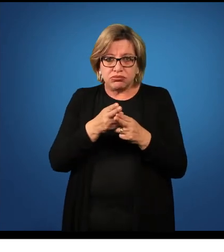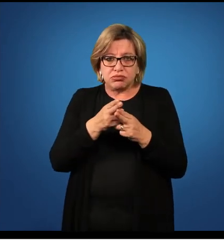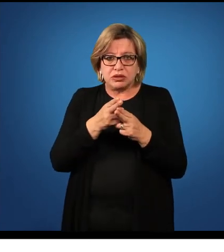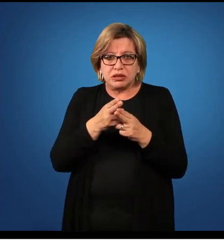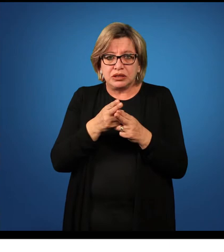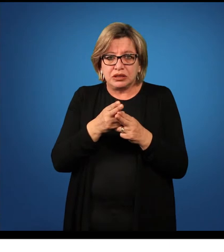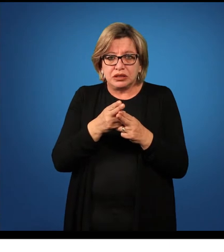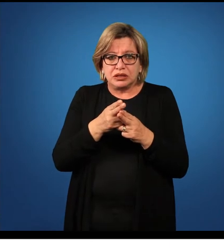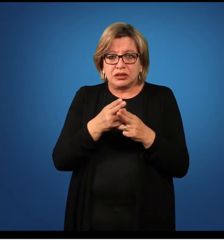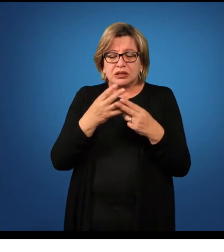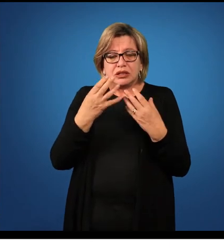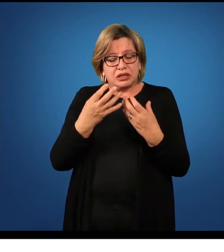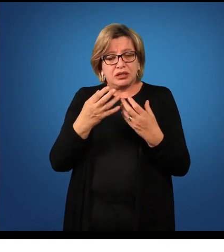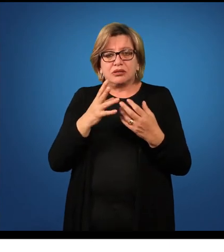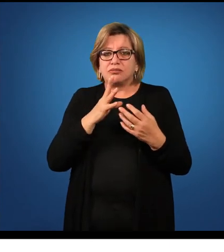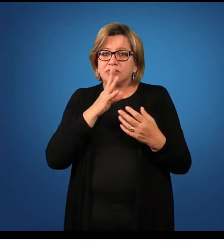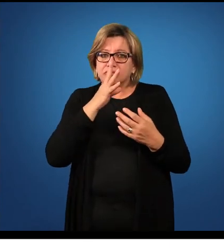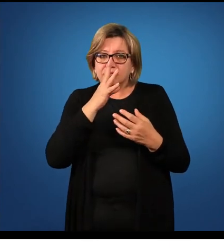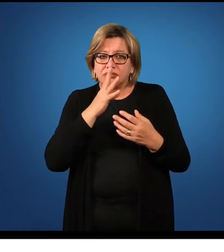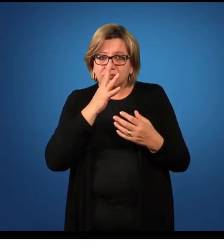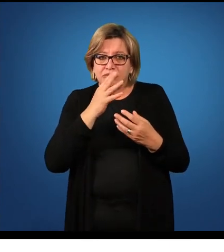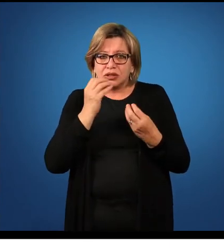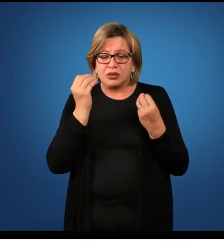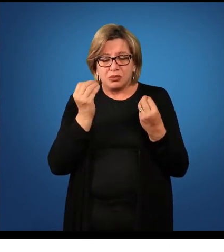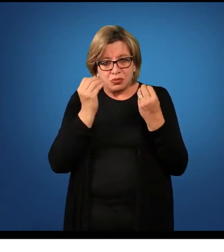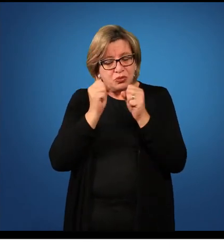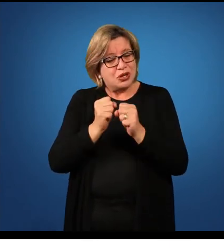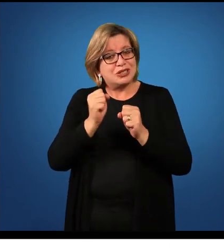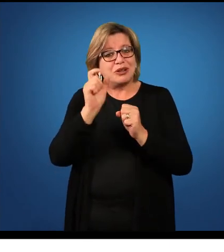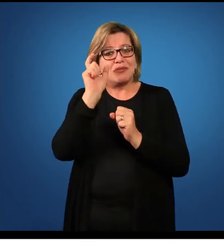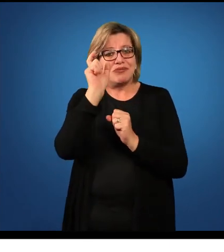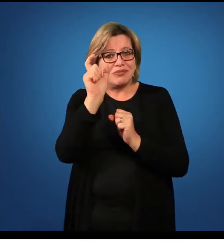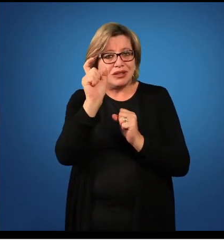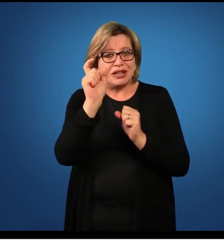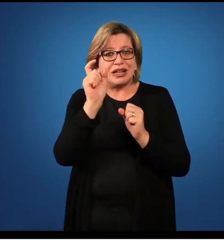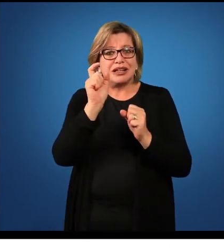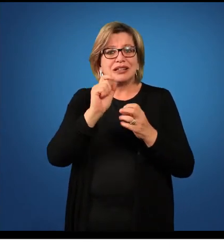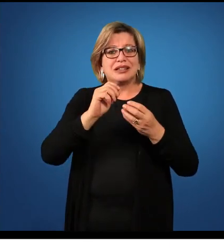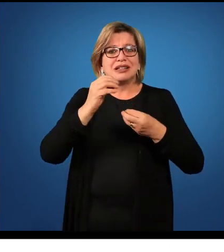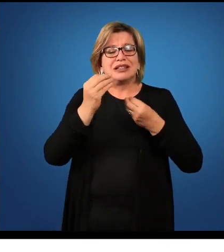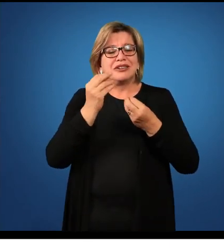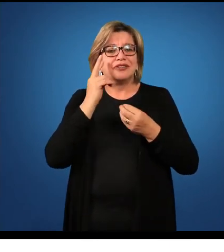quero usar o acusativo, então, eu posso usar ob, pigricia,